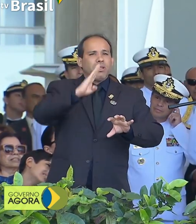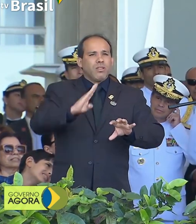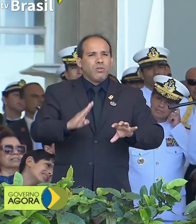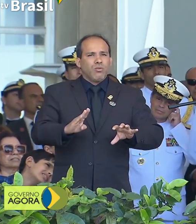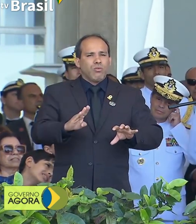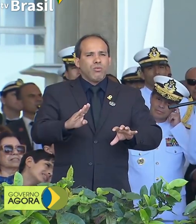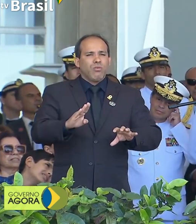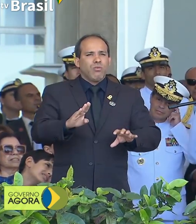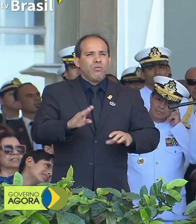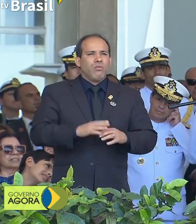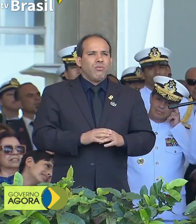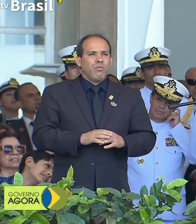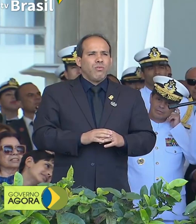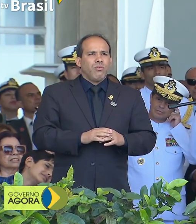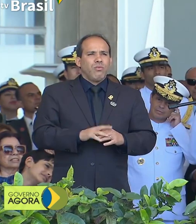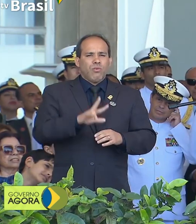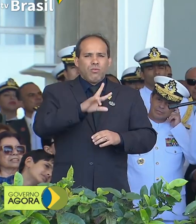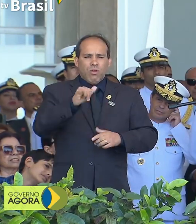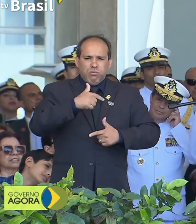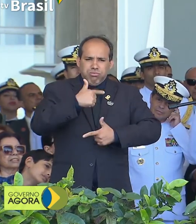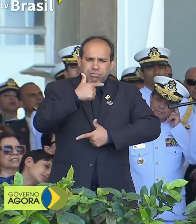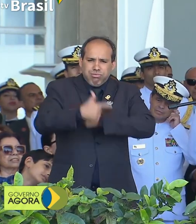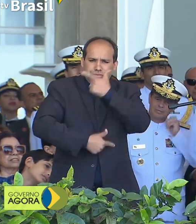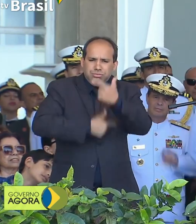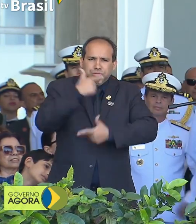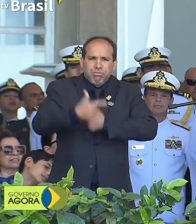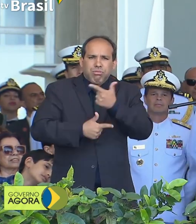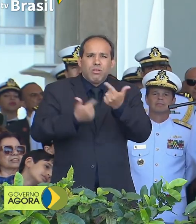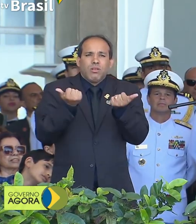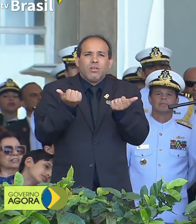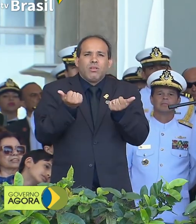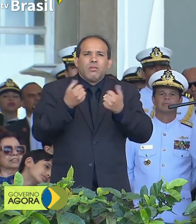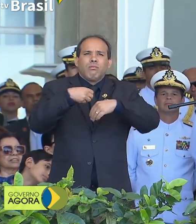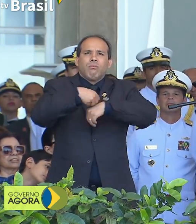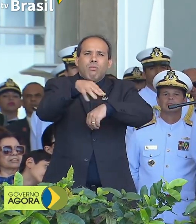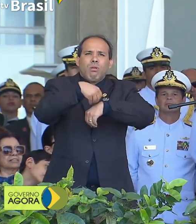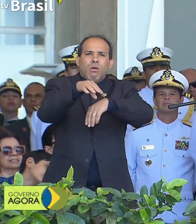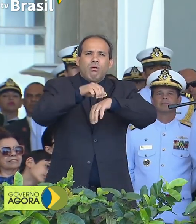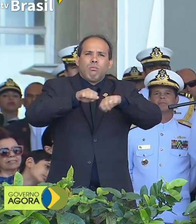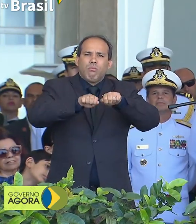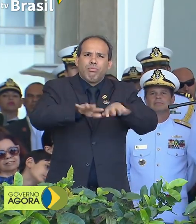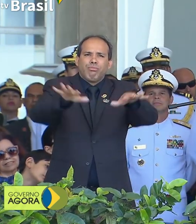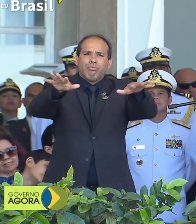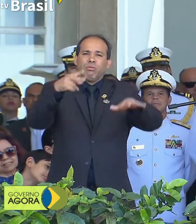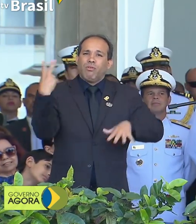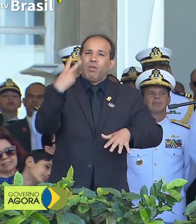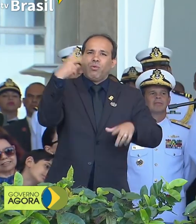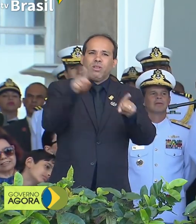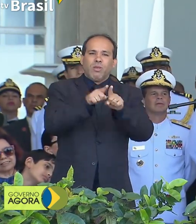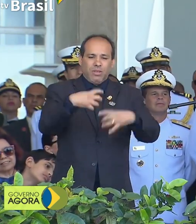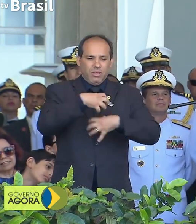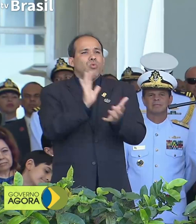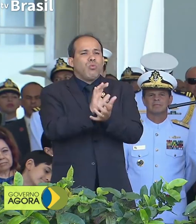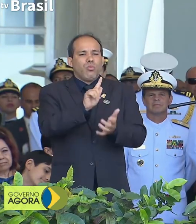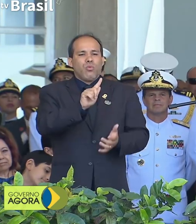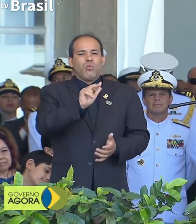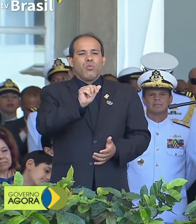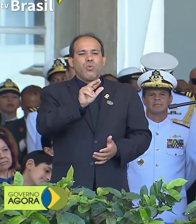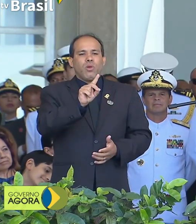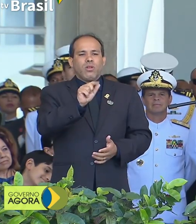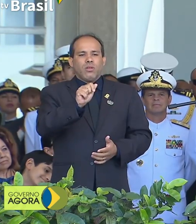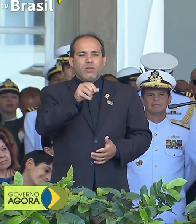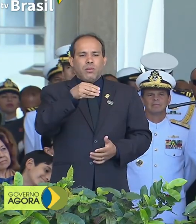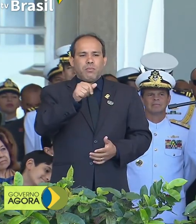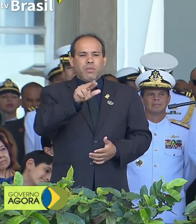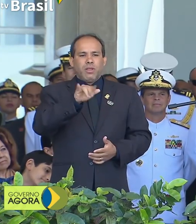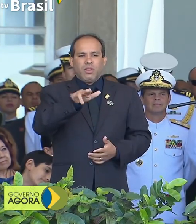levarão a esses lugares os nossos valores e os nossos sentimentos de patriotismo. Obrigado